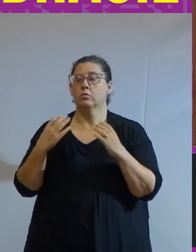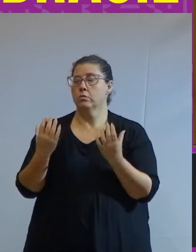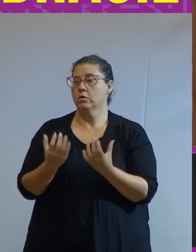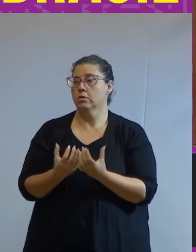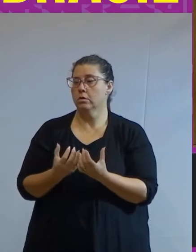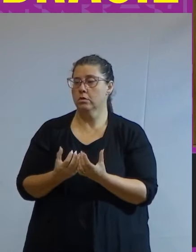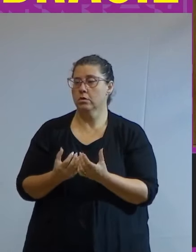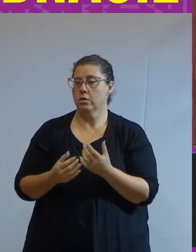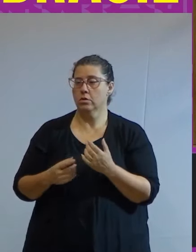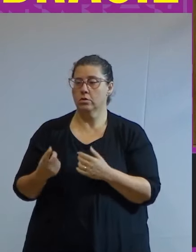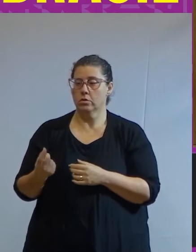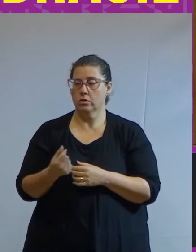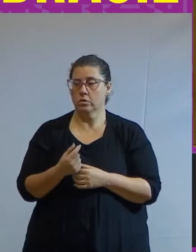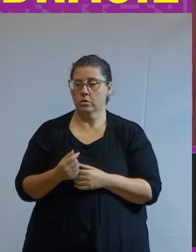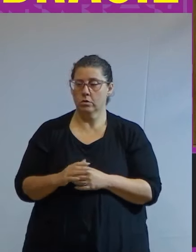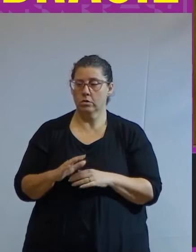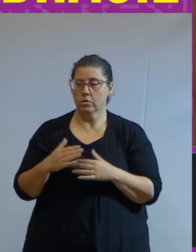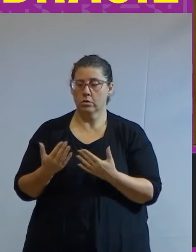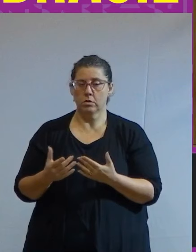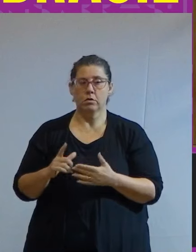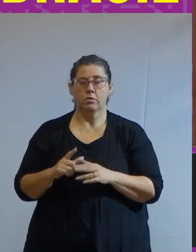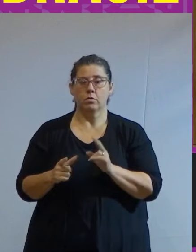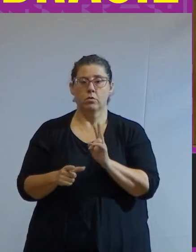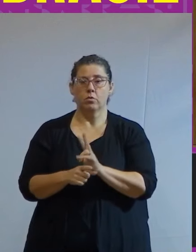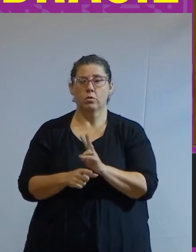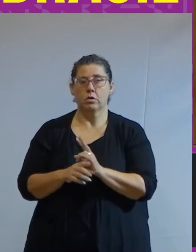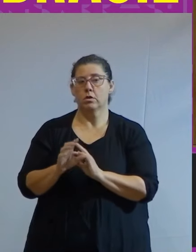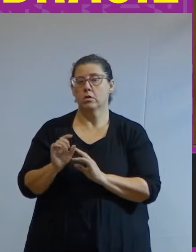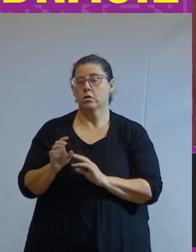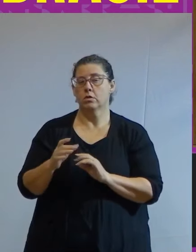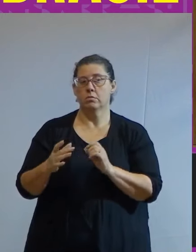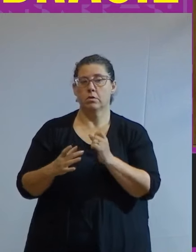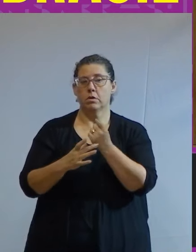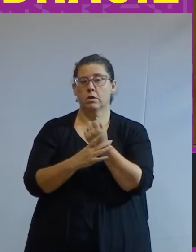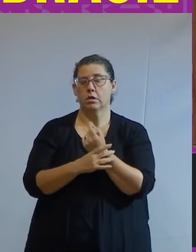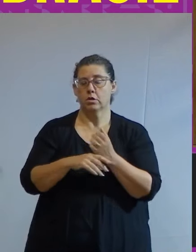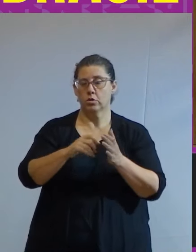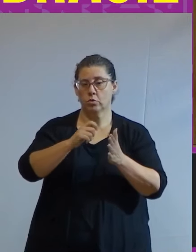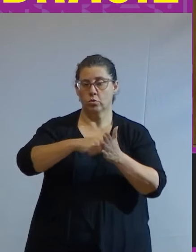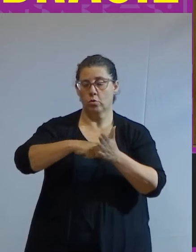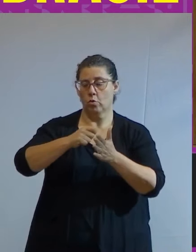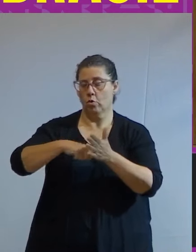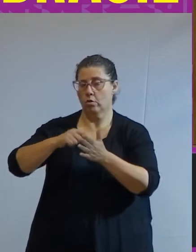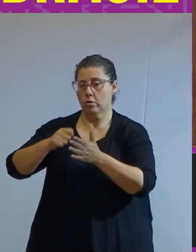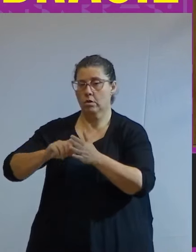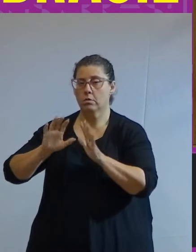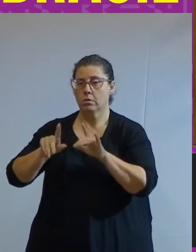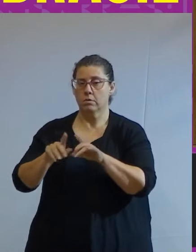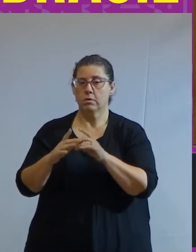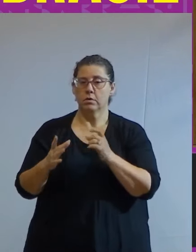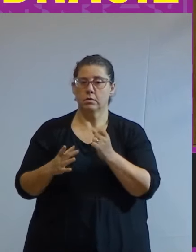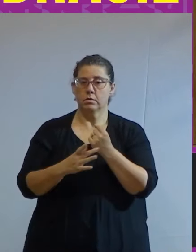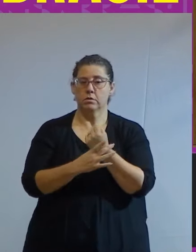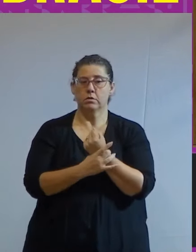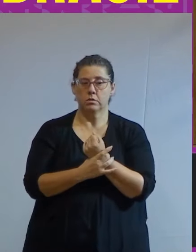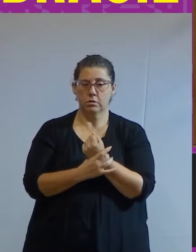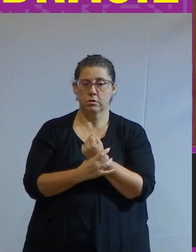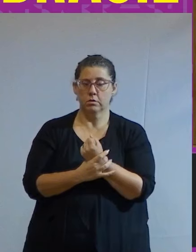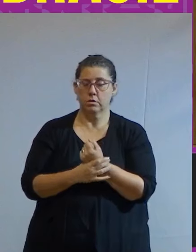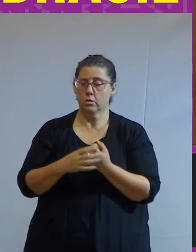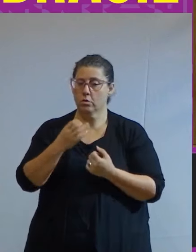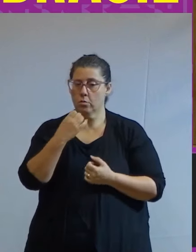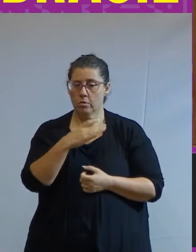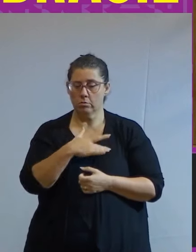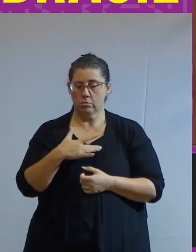nessa condição deve zelar não só pela garantia dos contratos mas assegurar ao mesmo tempo o bem estar